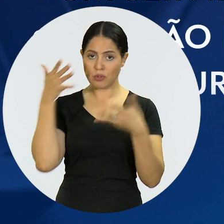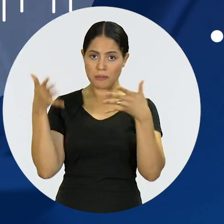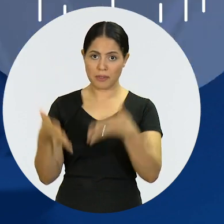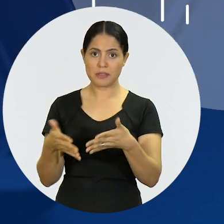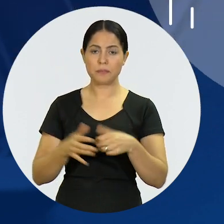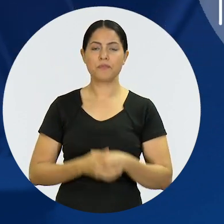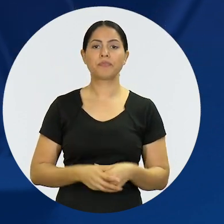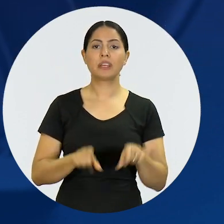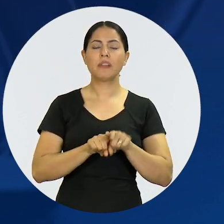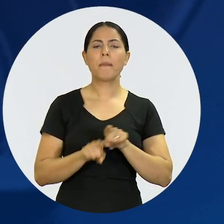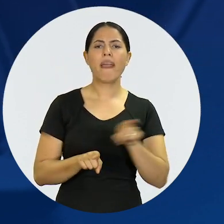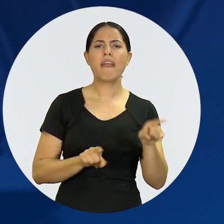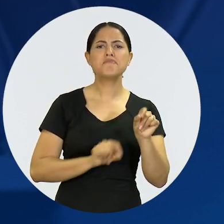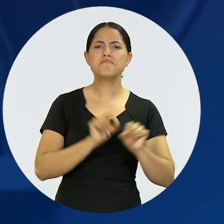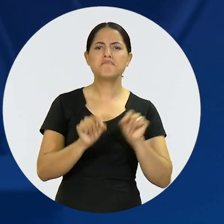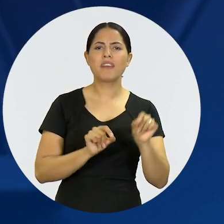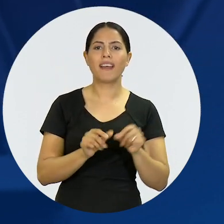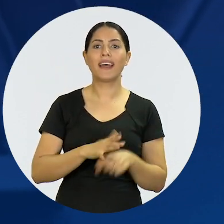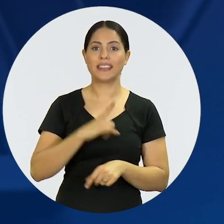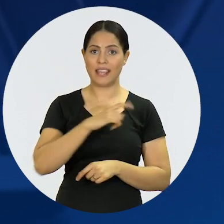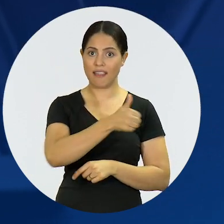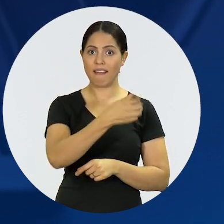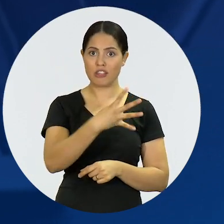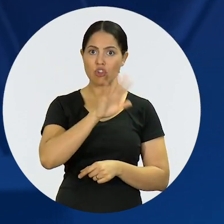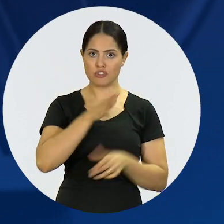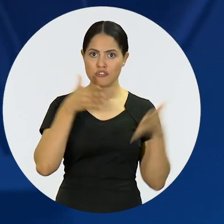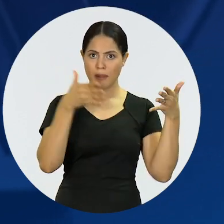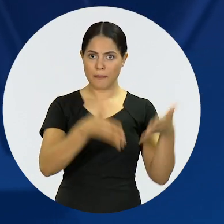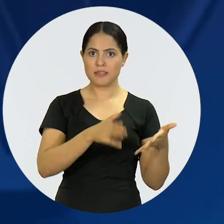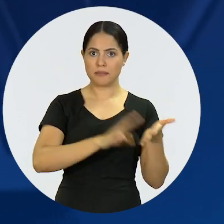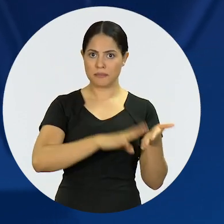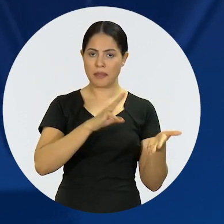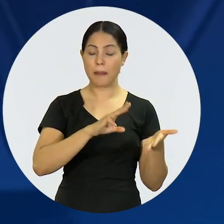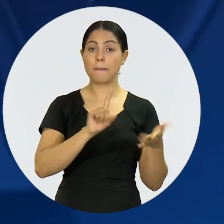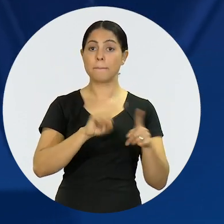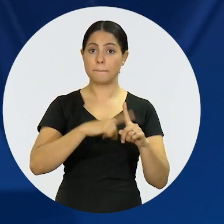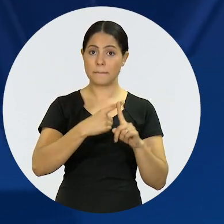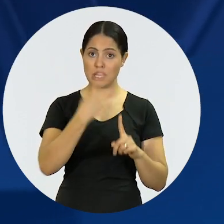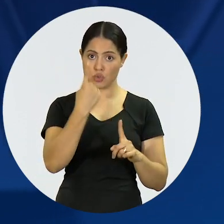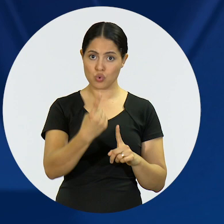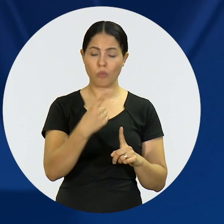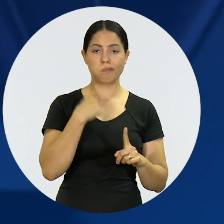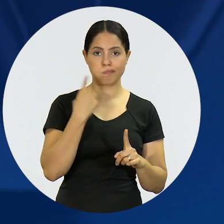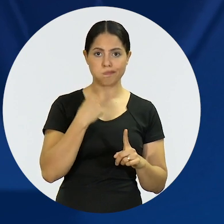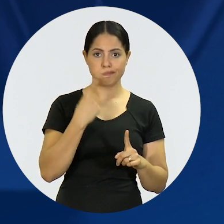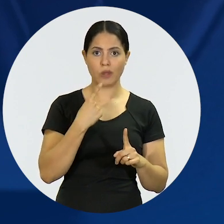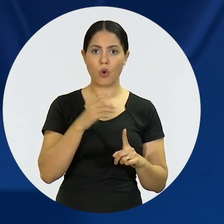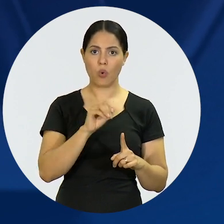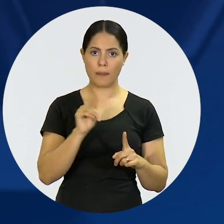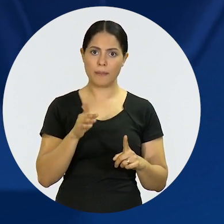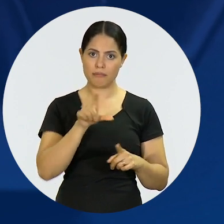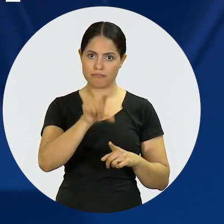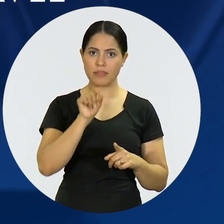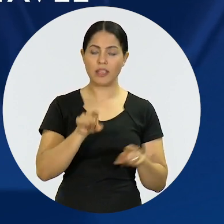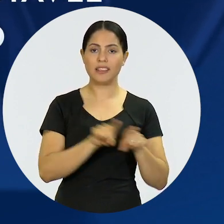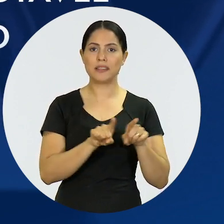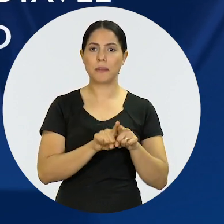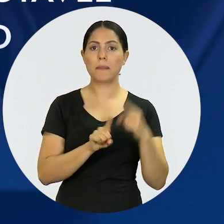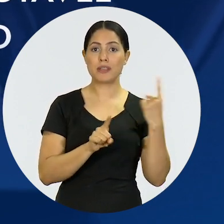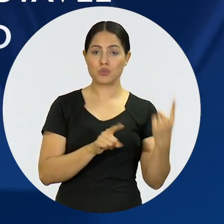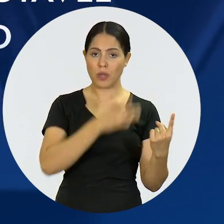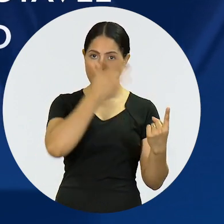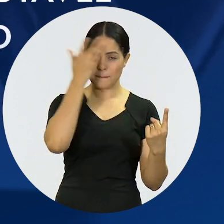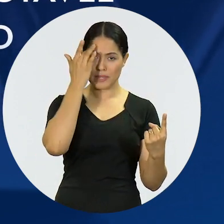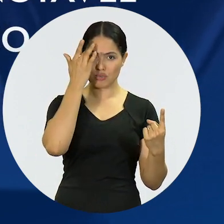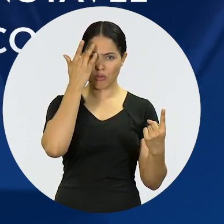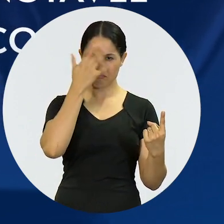proposta para o Conselho Nacional do Ministério Público fica assim. Além dos 14 membros atuais, mais um advogado indicado pela OAB e um